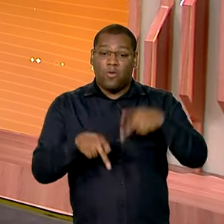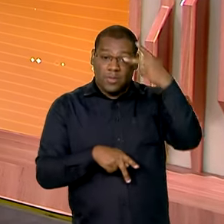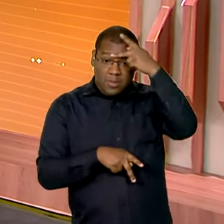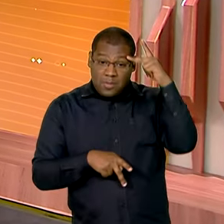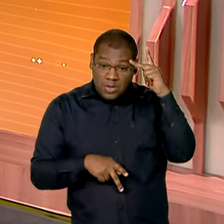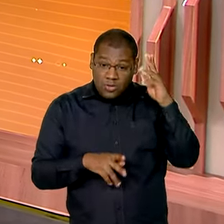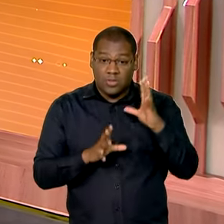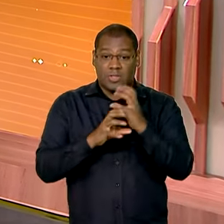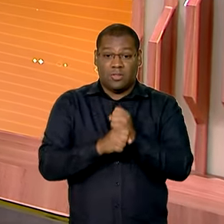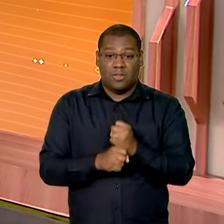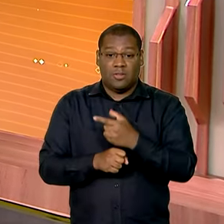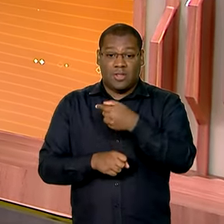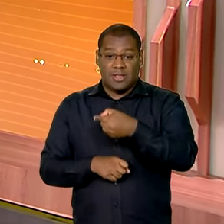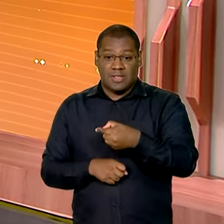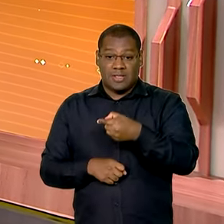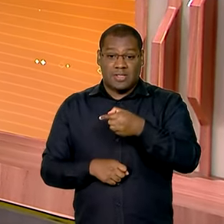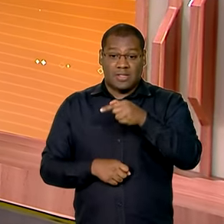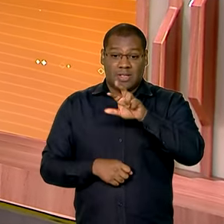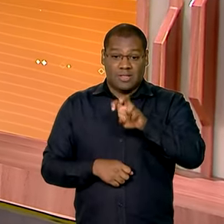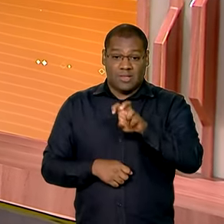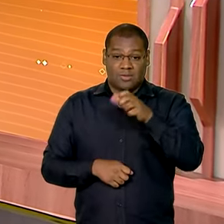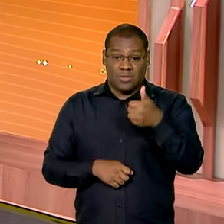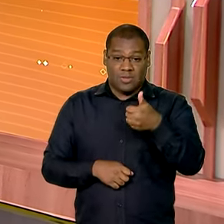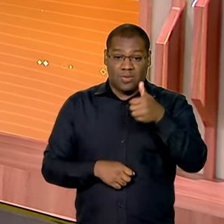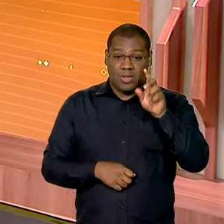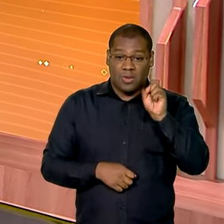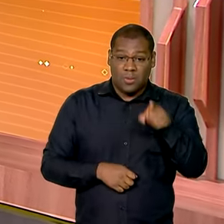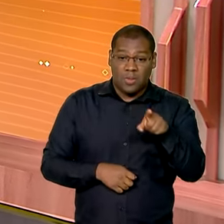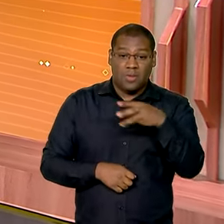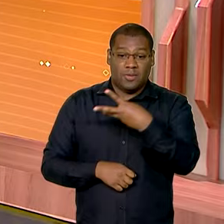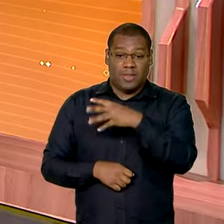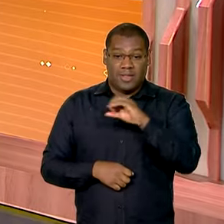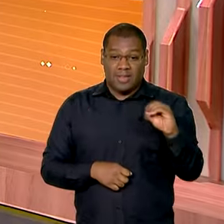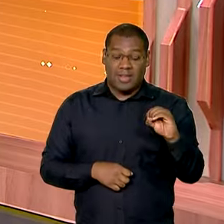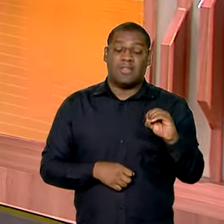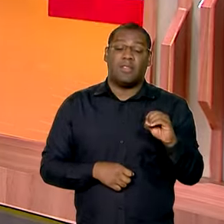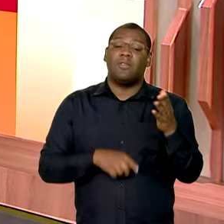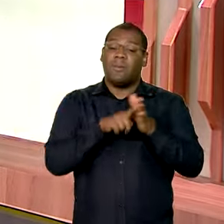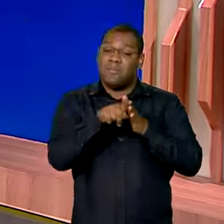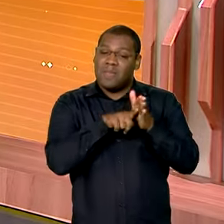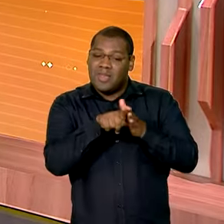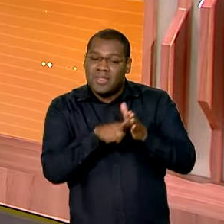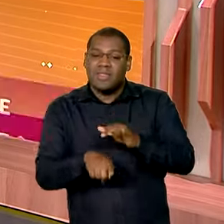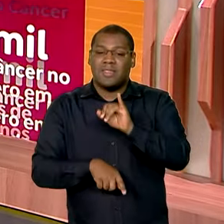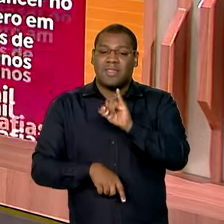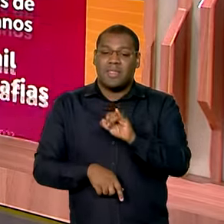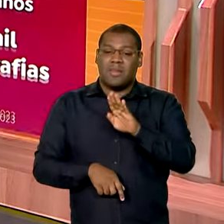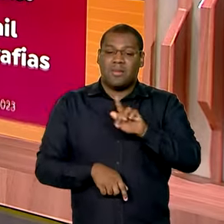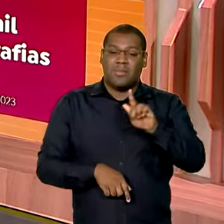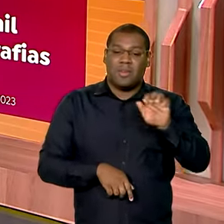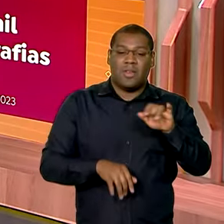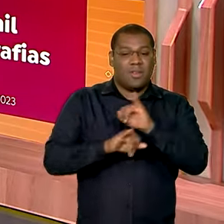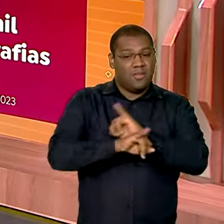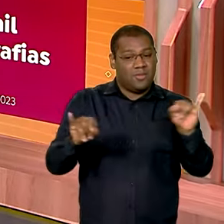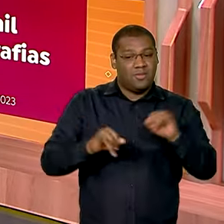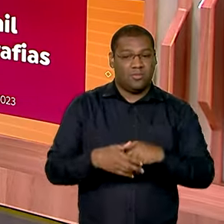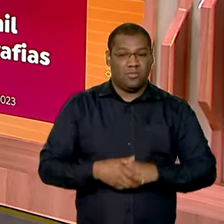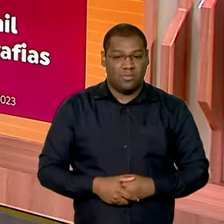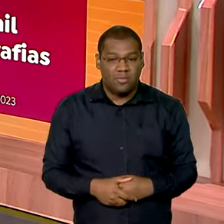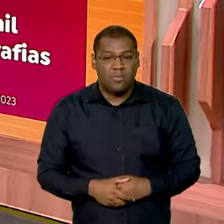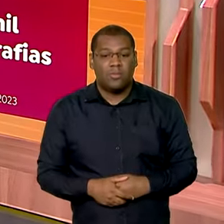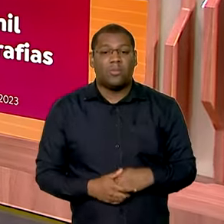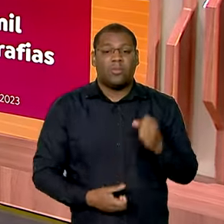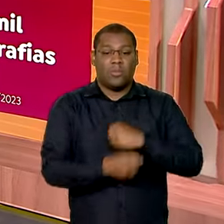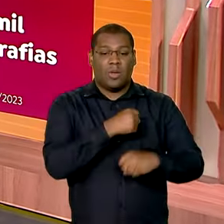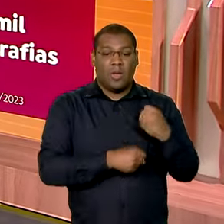e 300 moradores de acordo com o último censo do IBGE olha aí e a gente pode ver também que durante o último